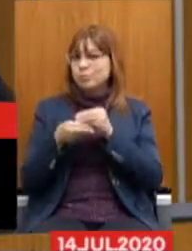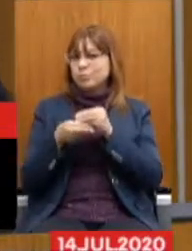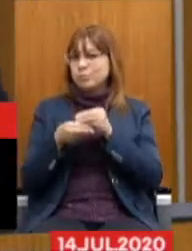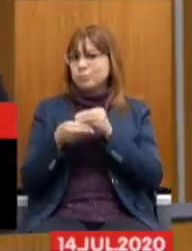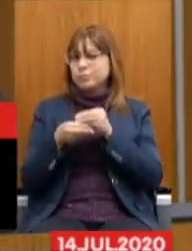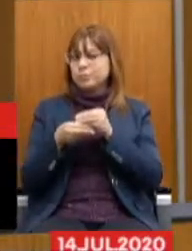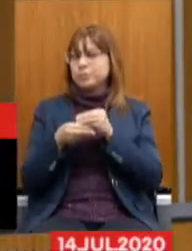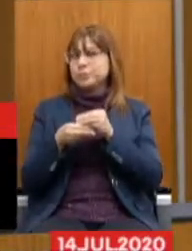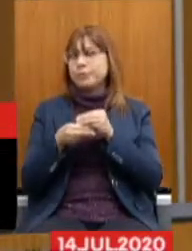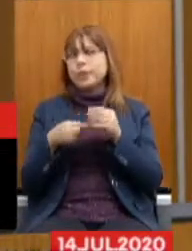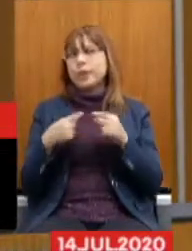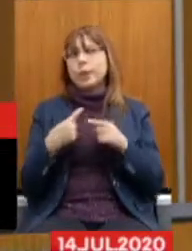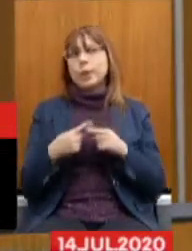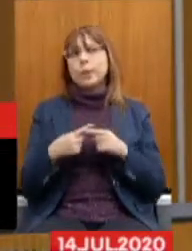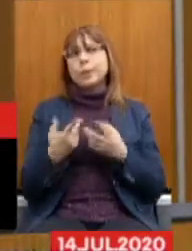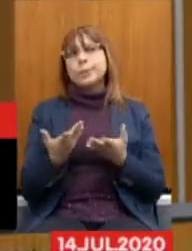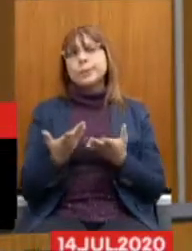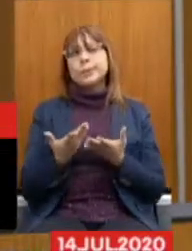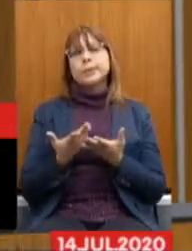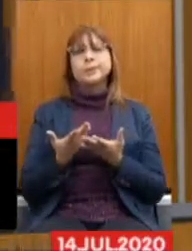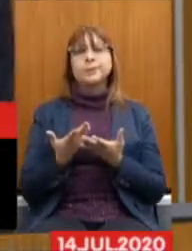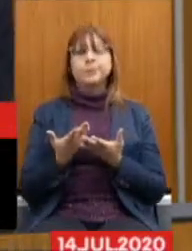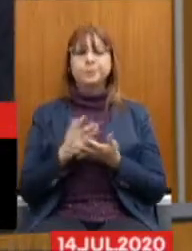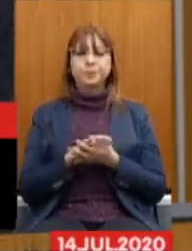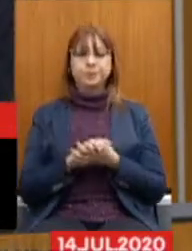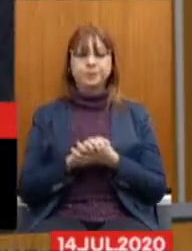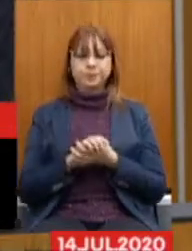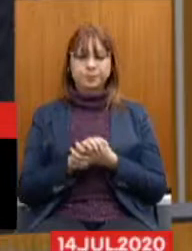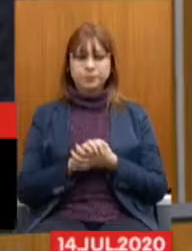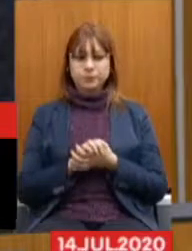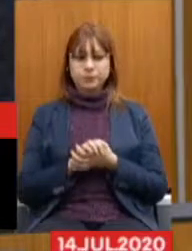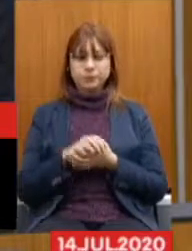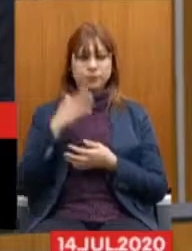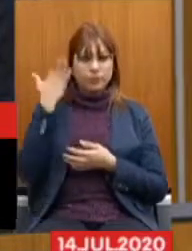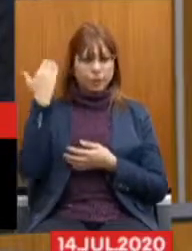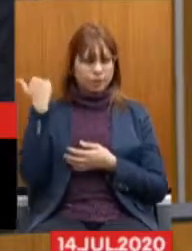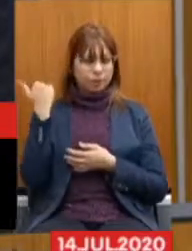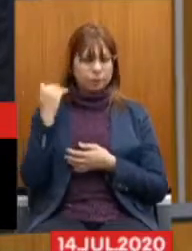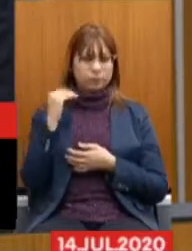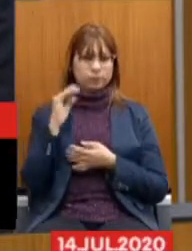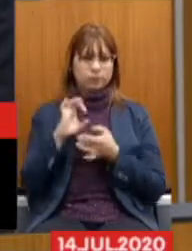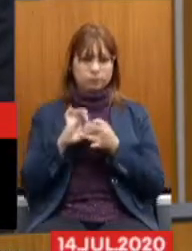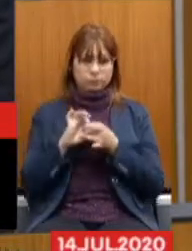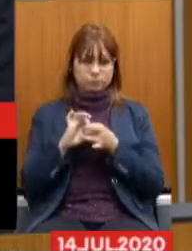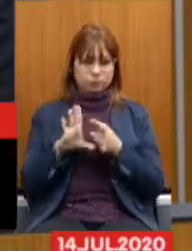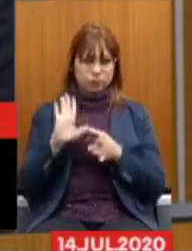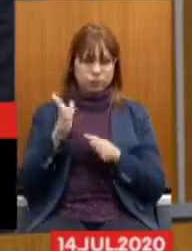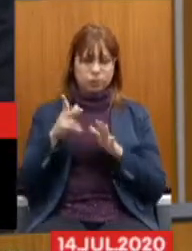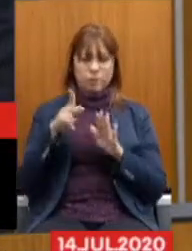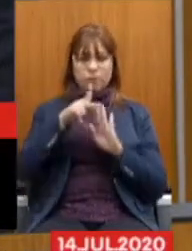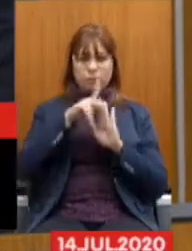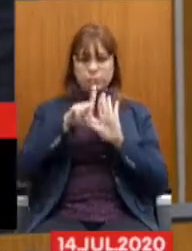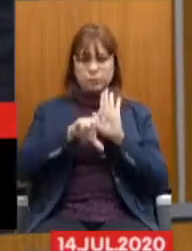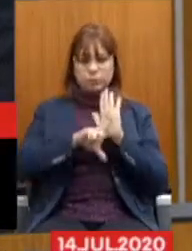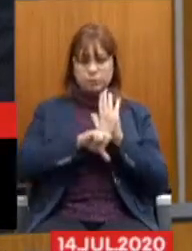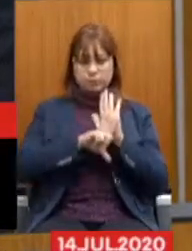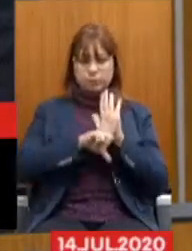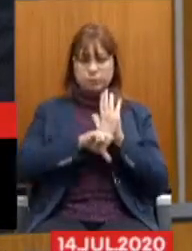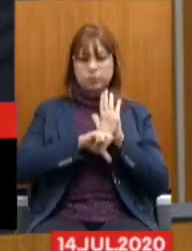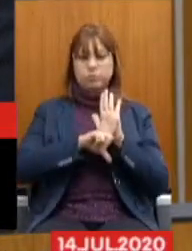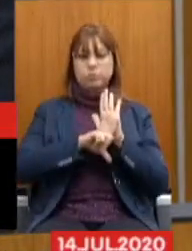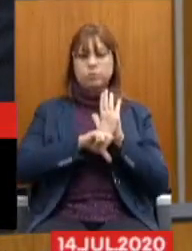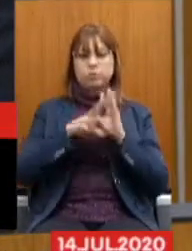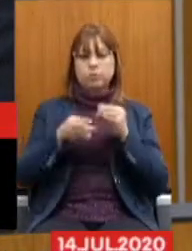vista que foi permitido pelo projeto de lei complementar 46,